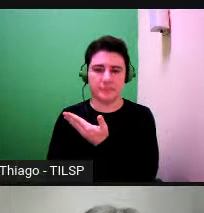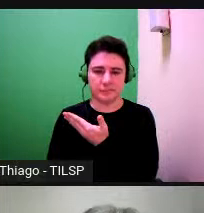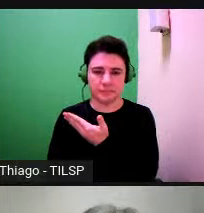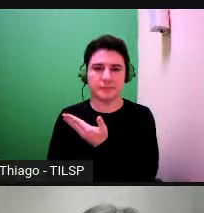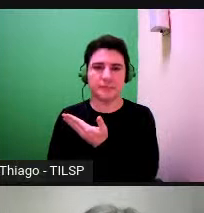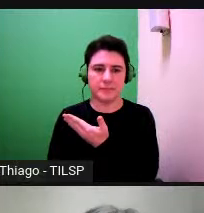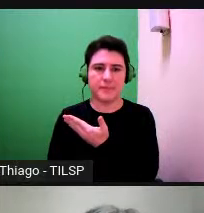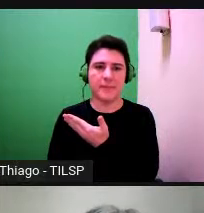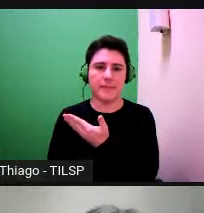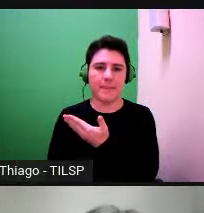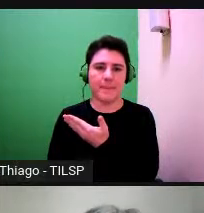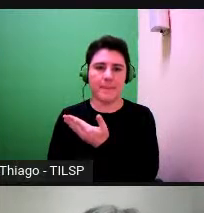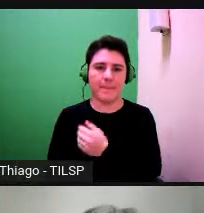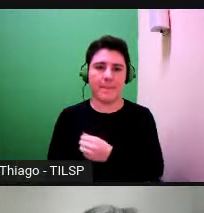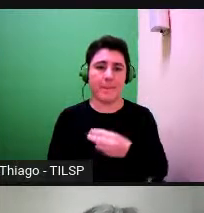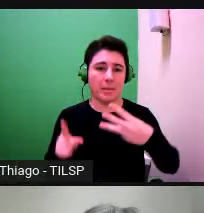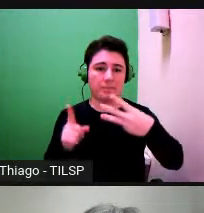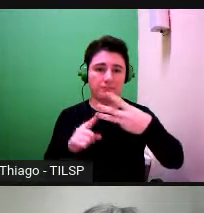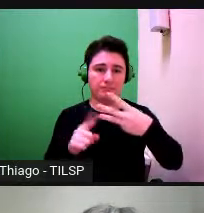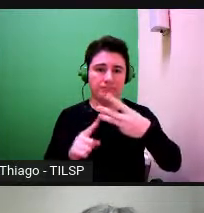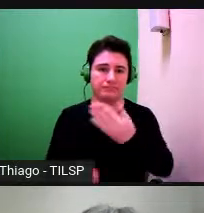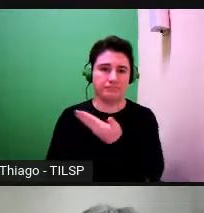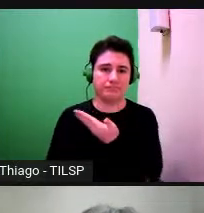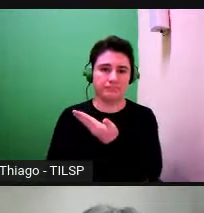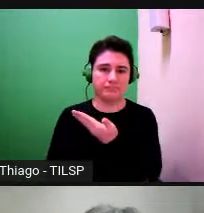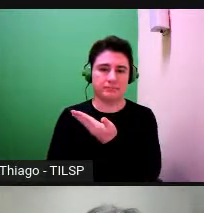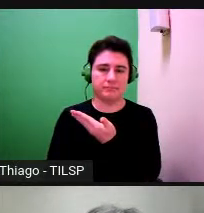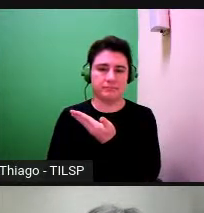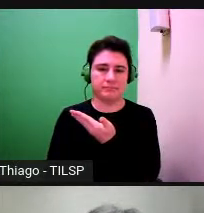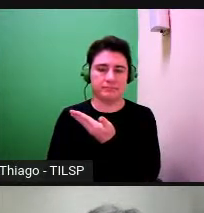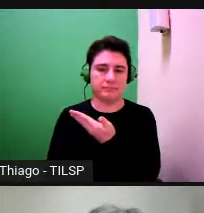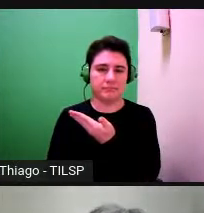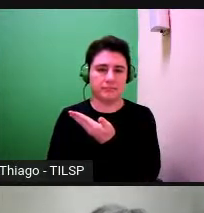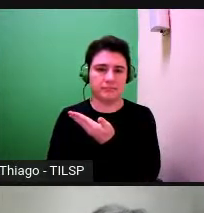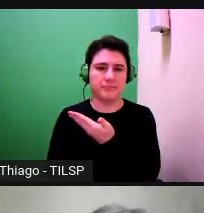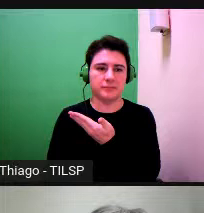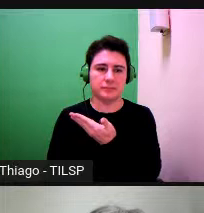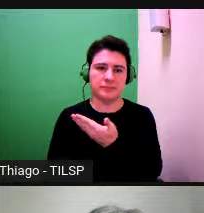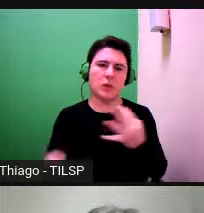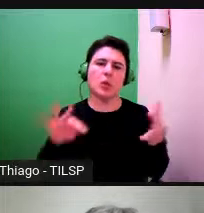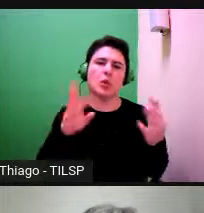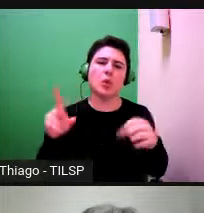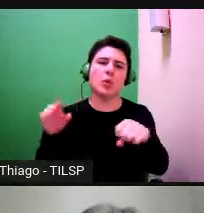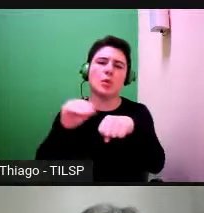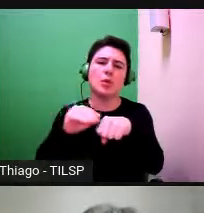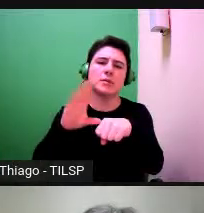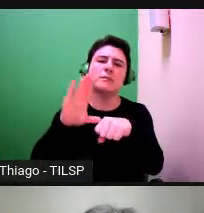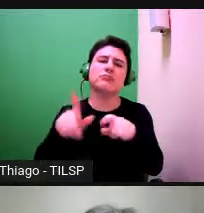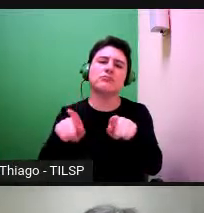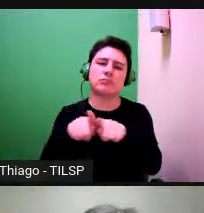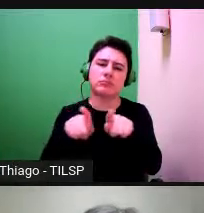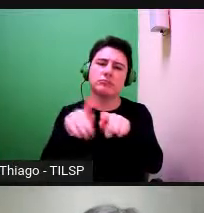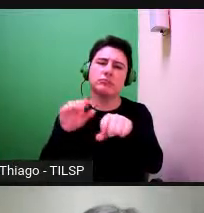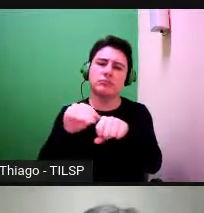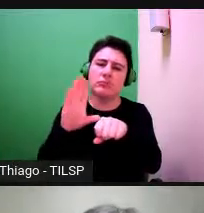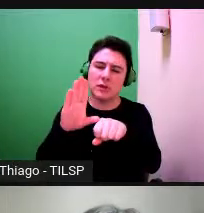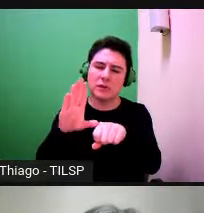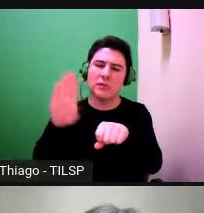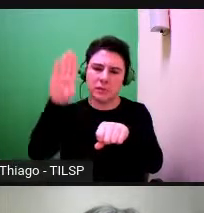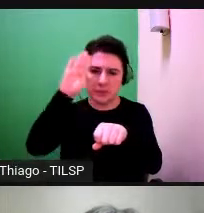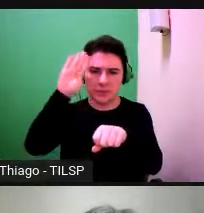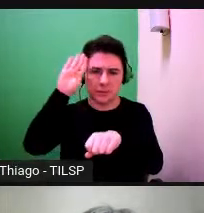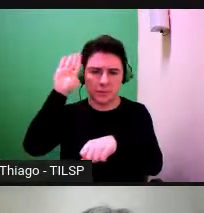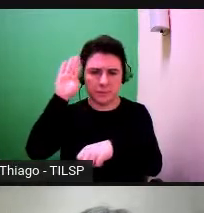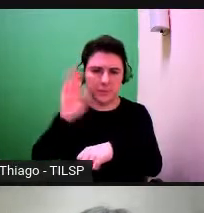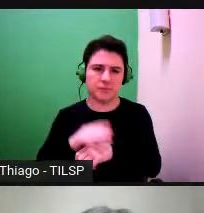linguagem. A condição textual do conhecimento, isto é, de todo o conhecimento, incluindo o conhecimento científico.